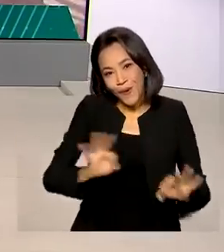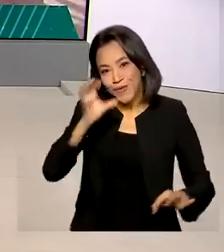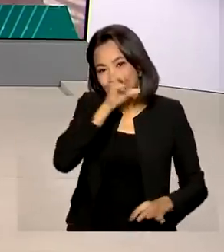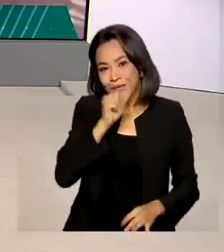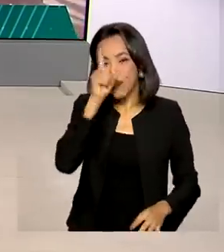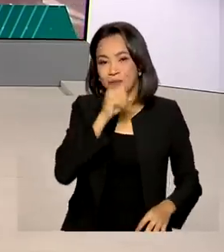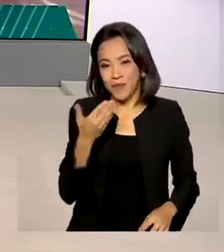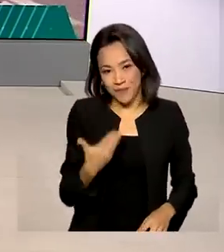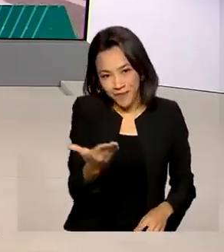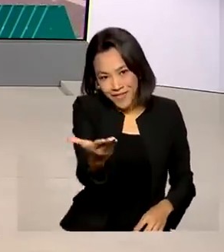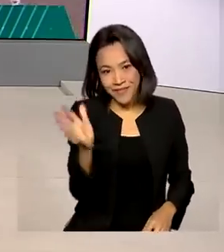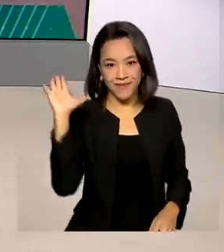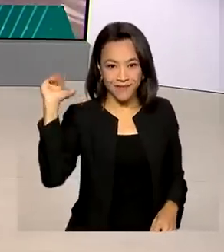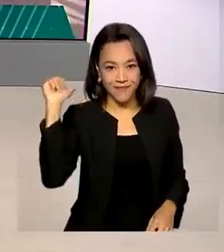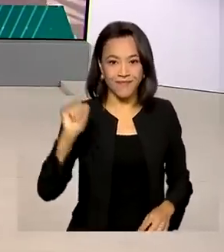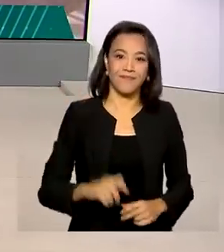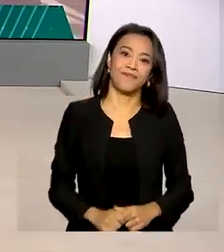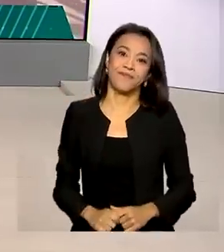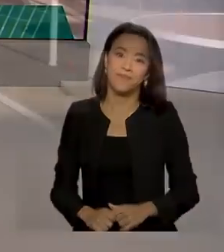fim de semana para você. Tchau.